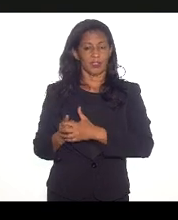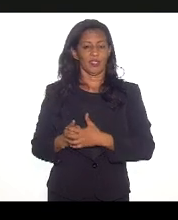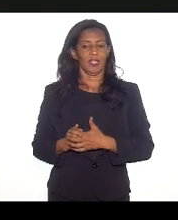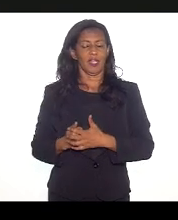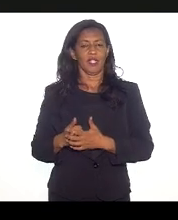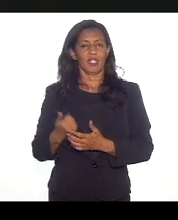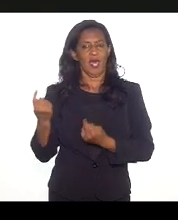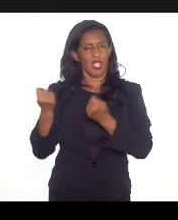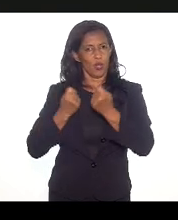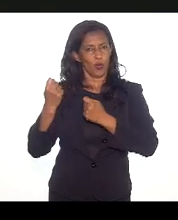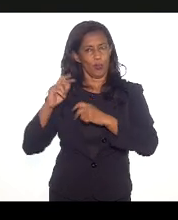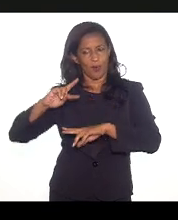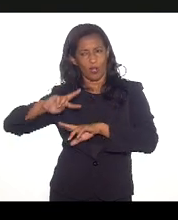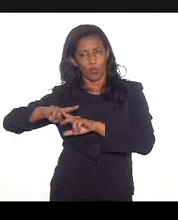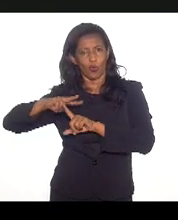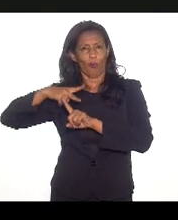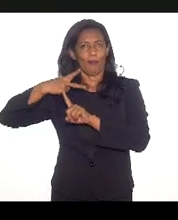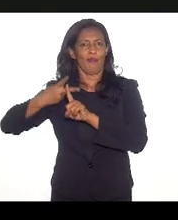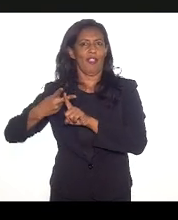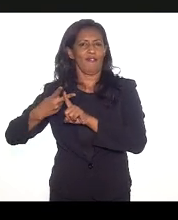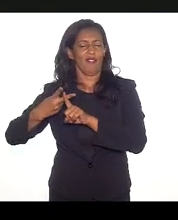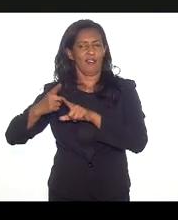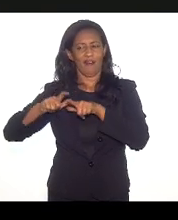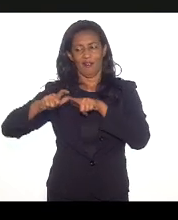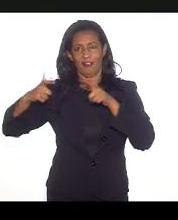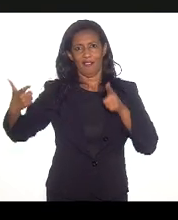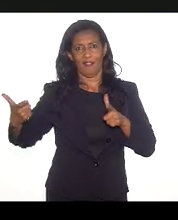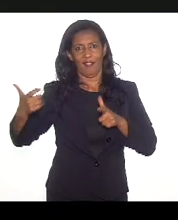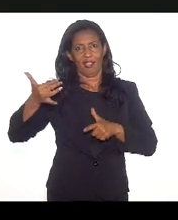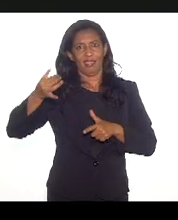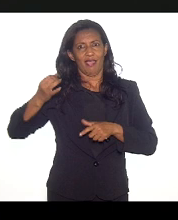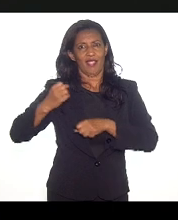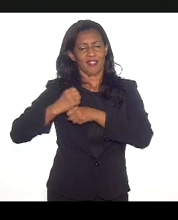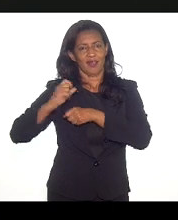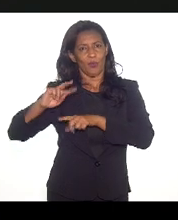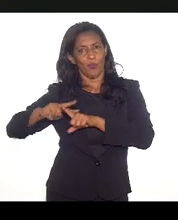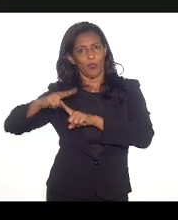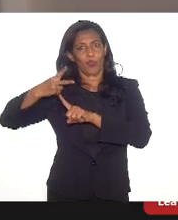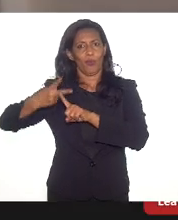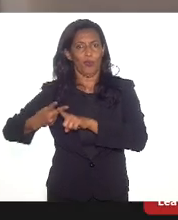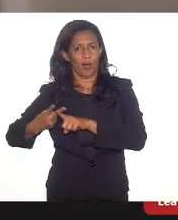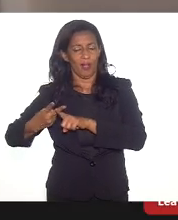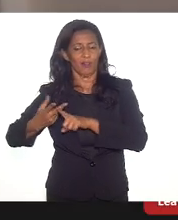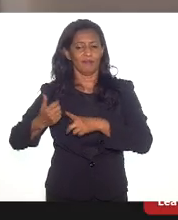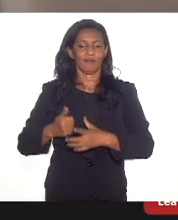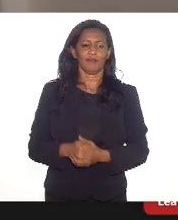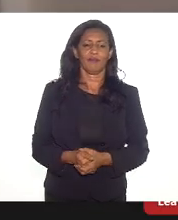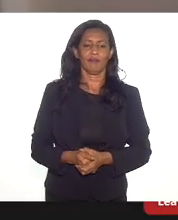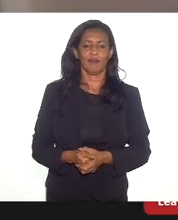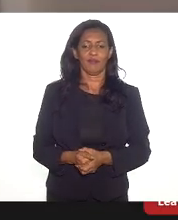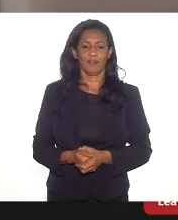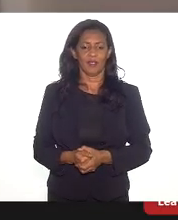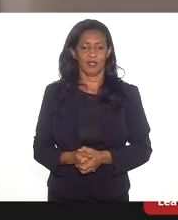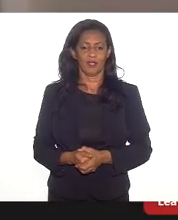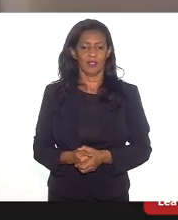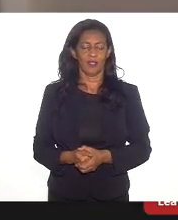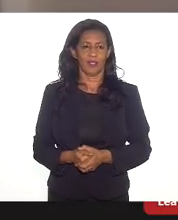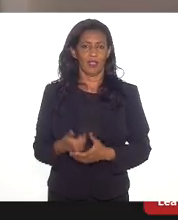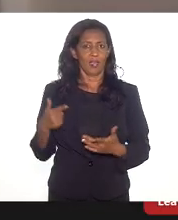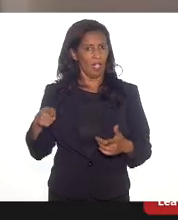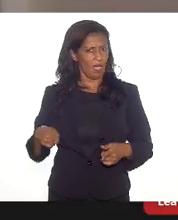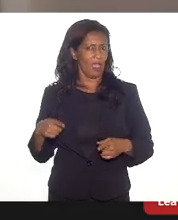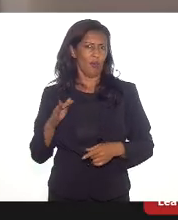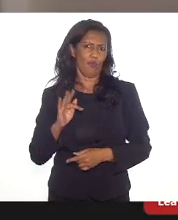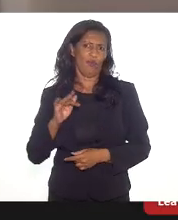dobrava de tamanho a cada 10 anos, quer dizer, a questão do dinamismo econômico é também um fator